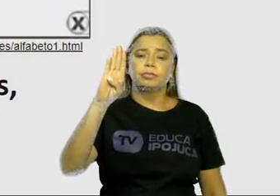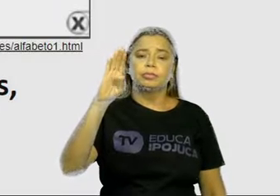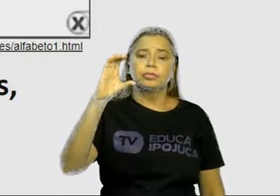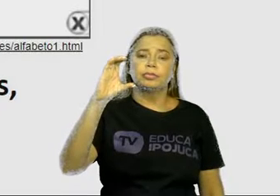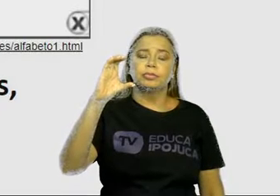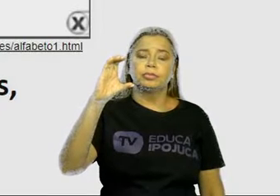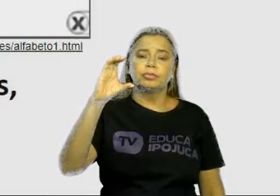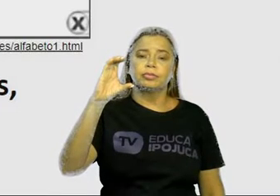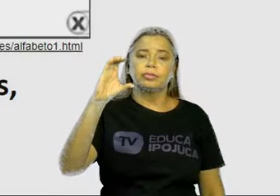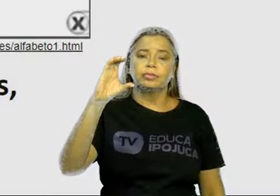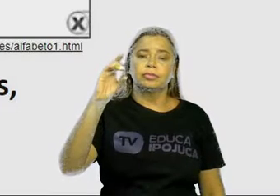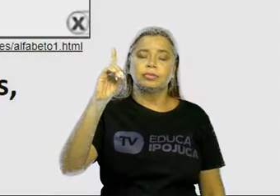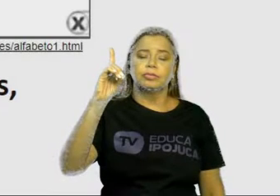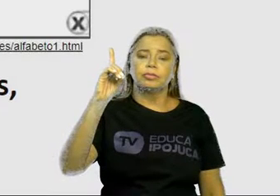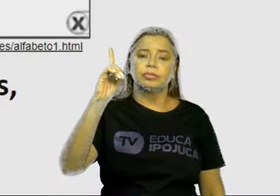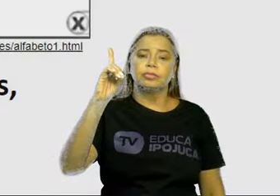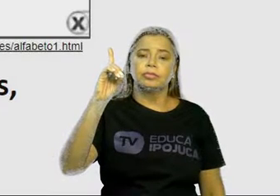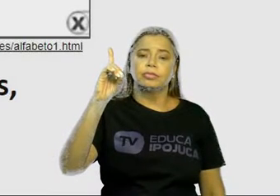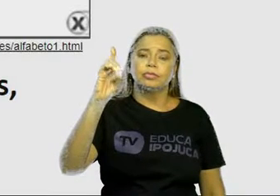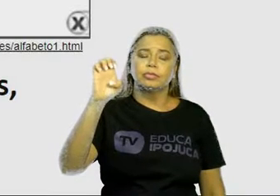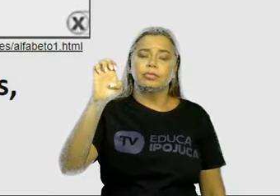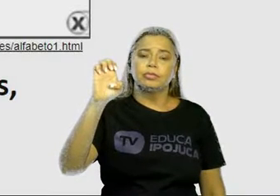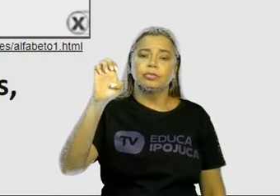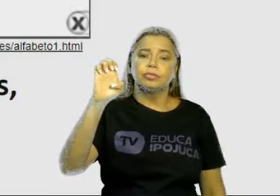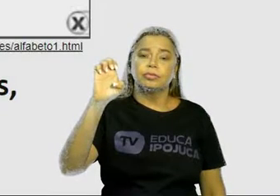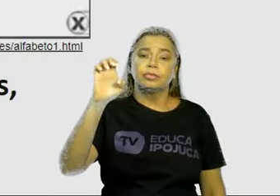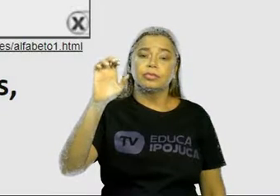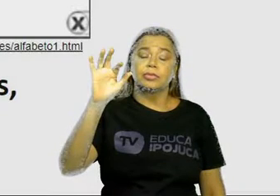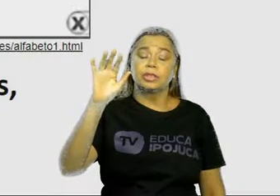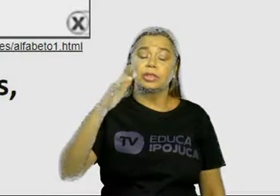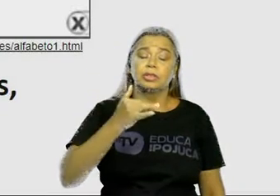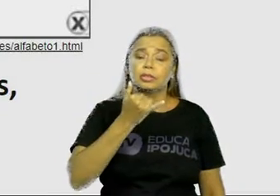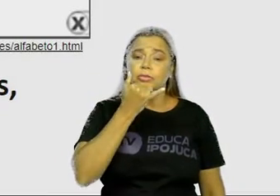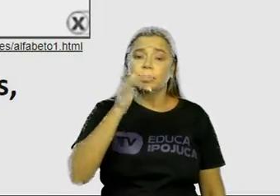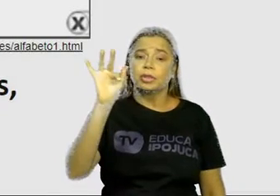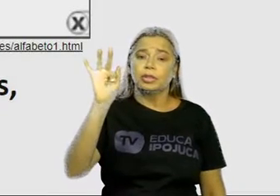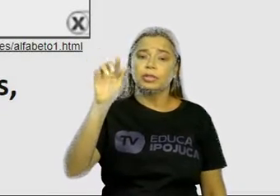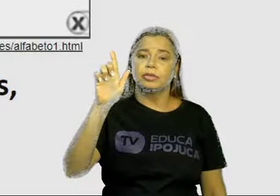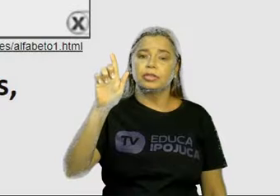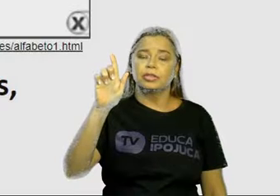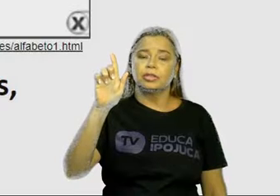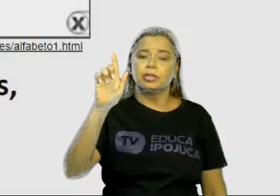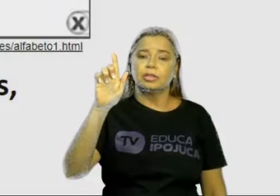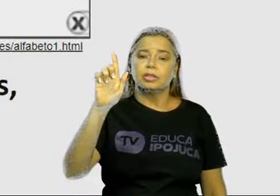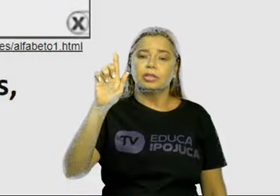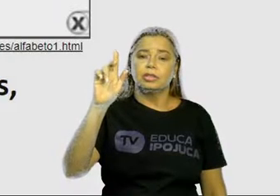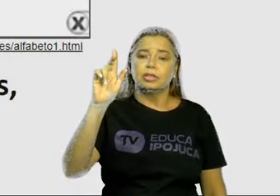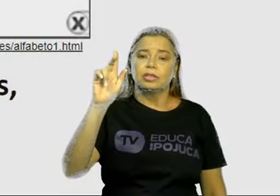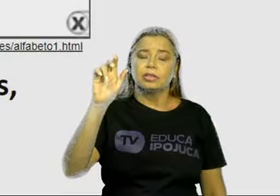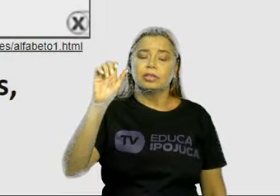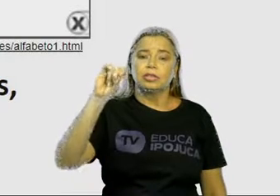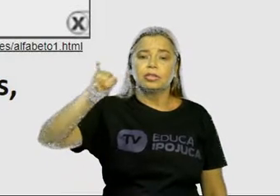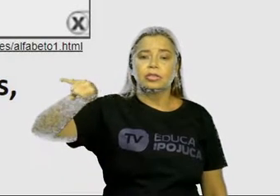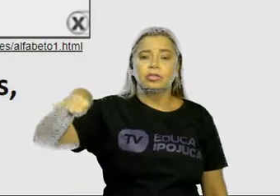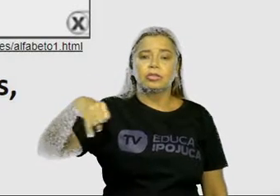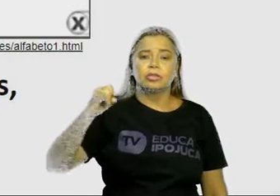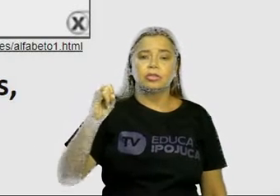C, D, F, G, H, J,